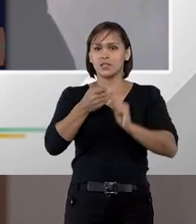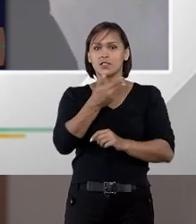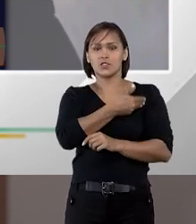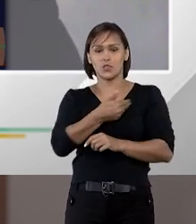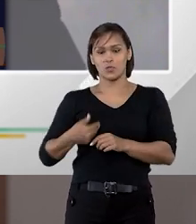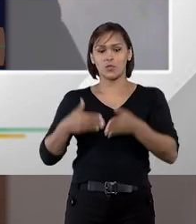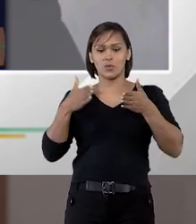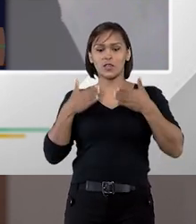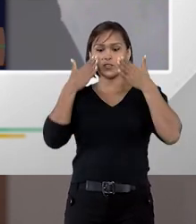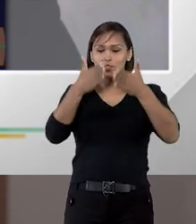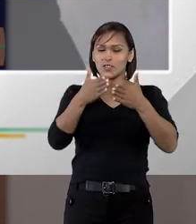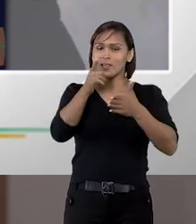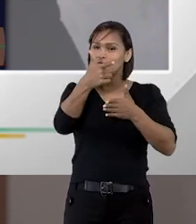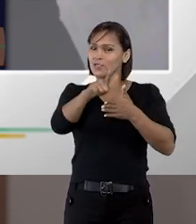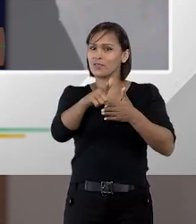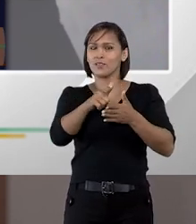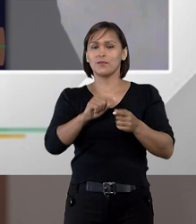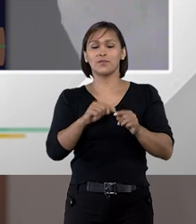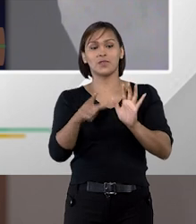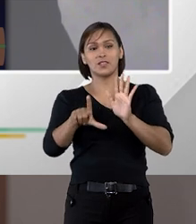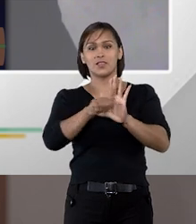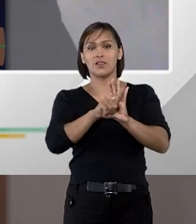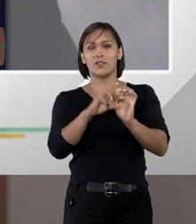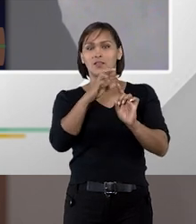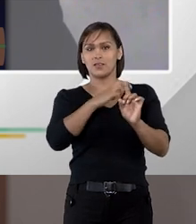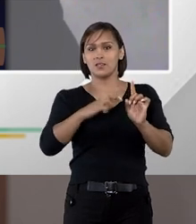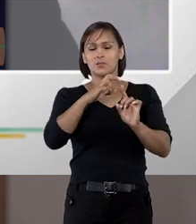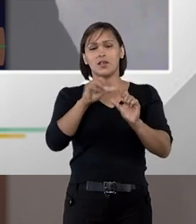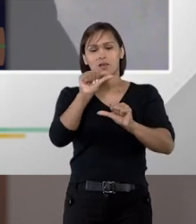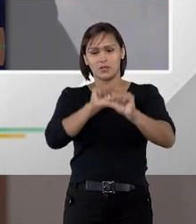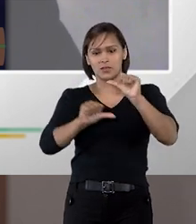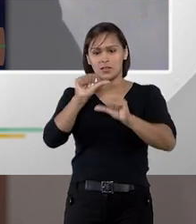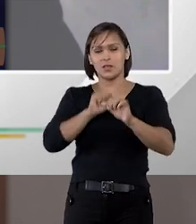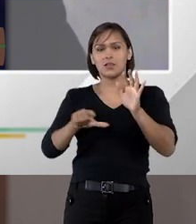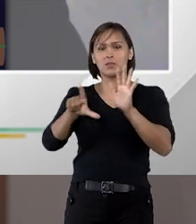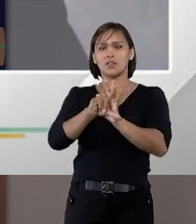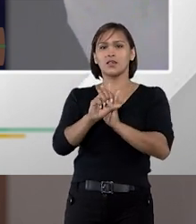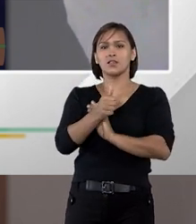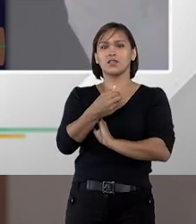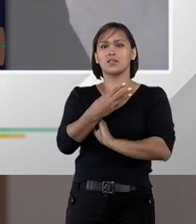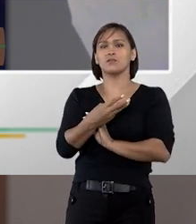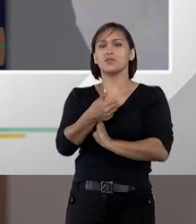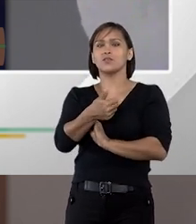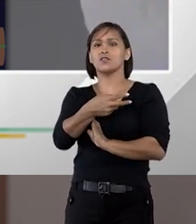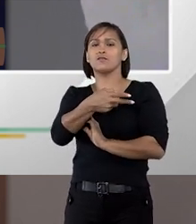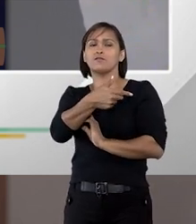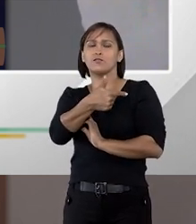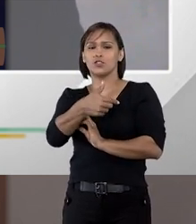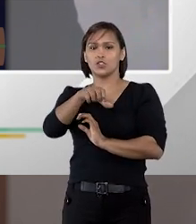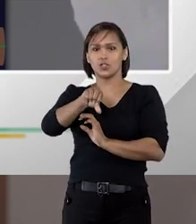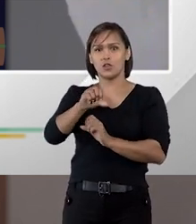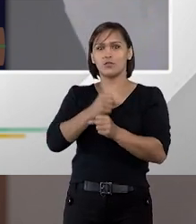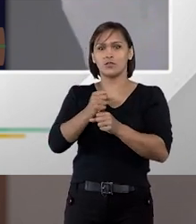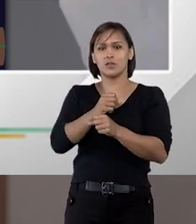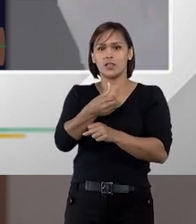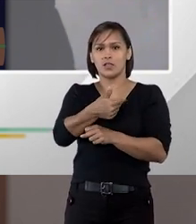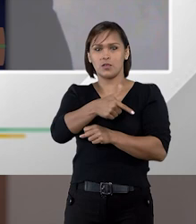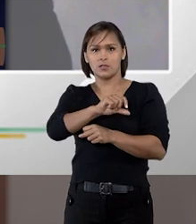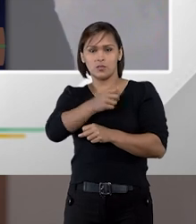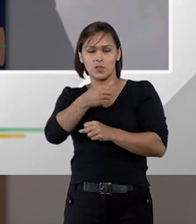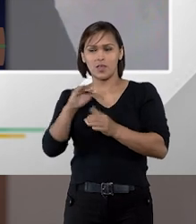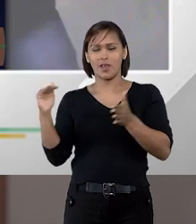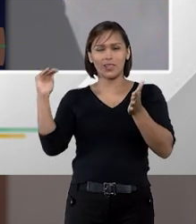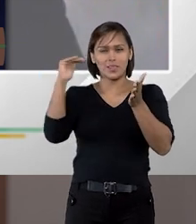administração pública direta e indireta então a lei de arbitragem alterada pela lei 13.129 de 2015 ela prevê